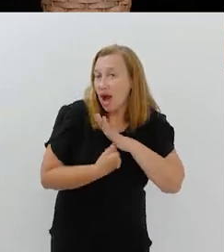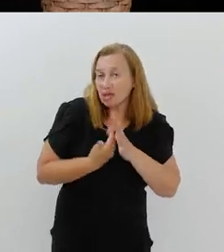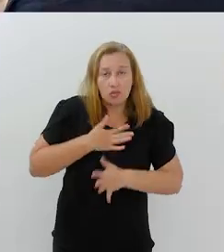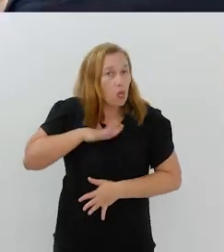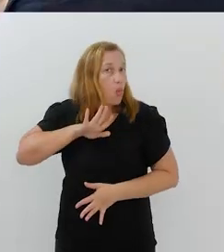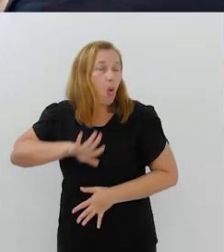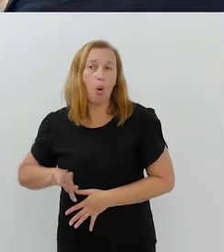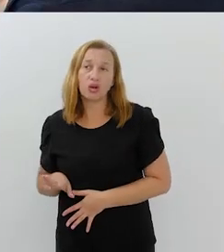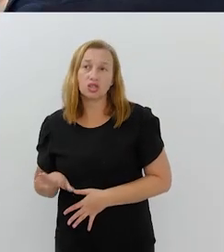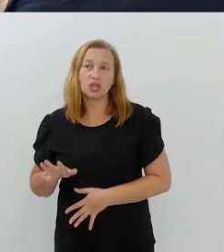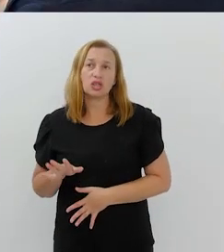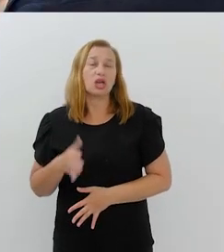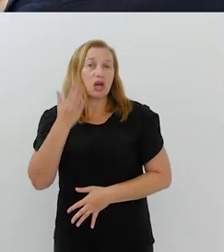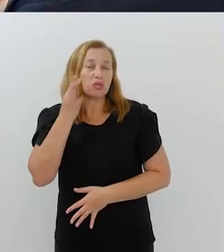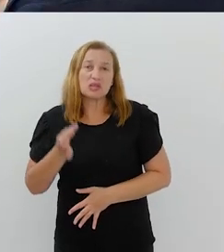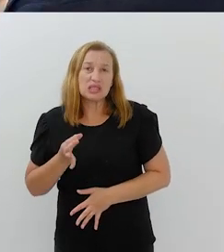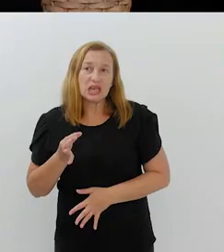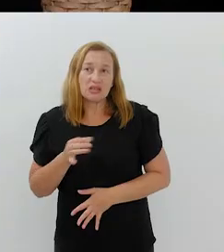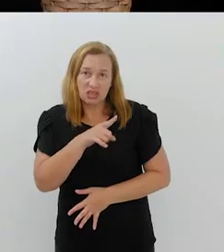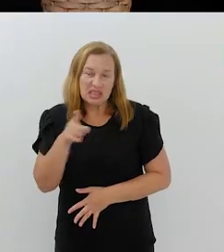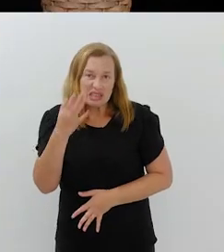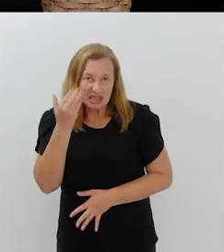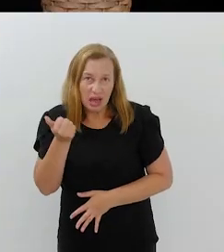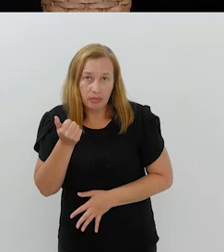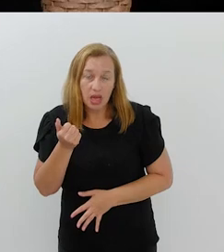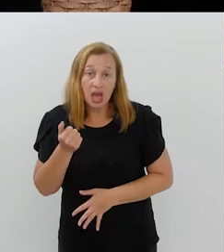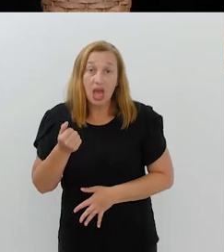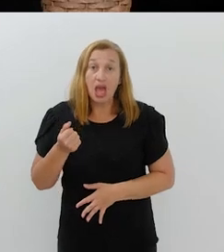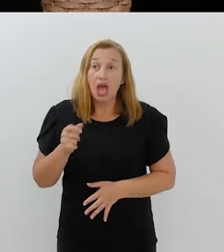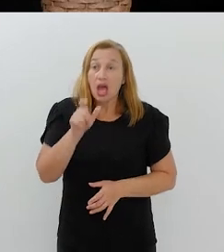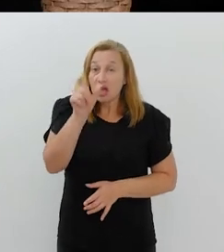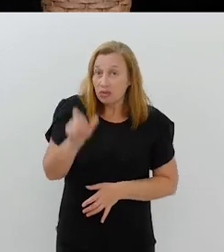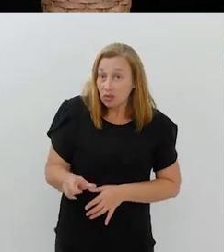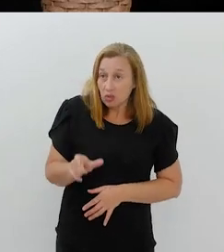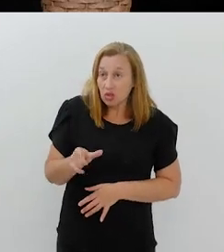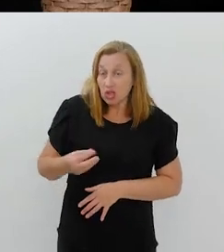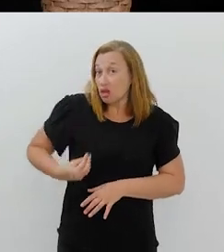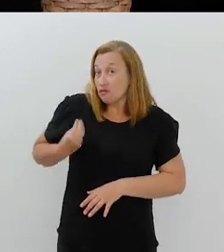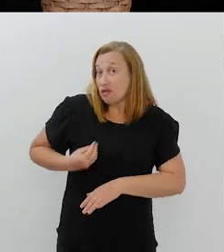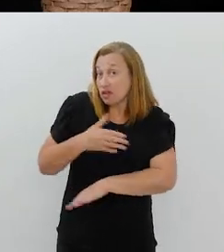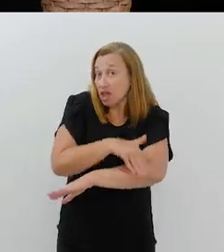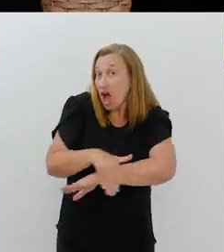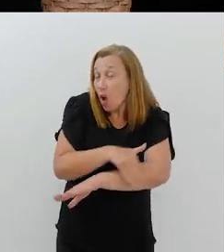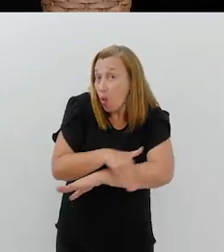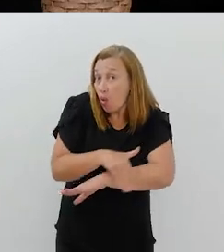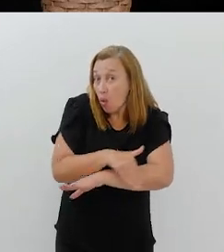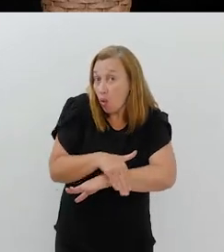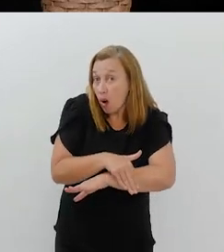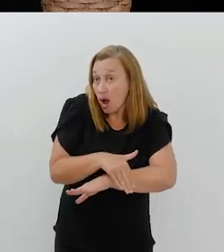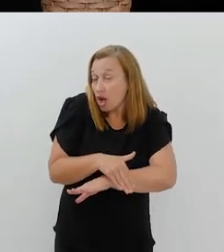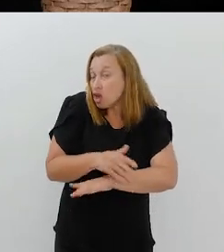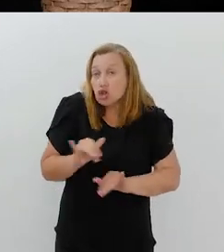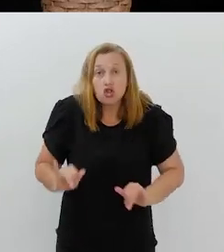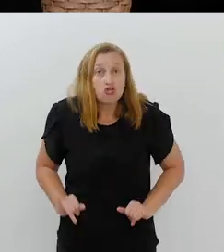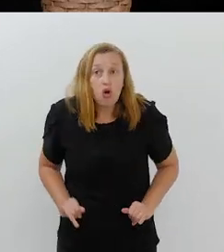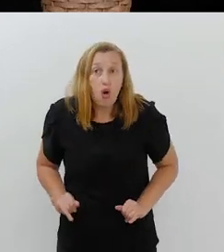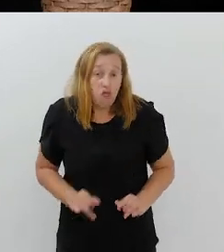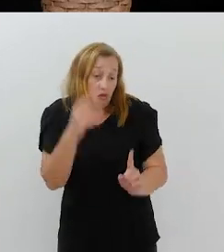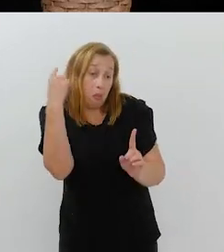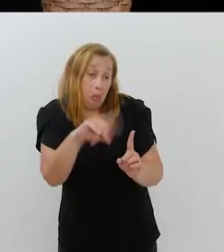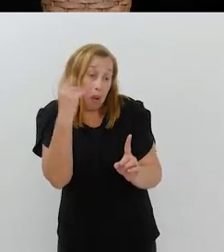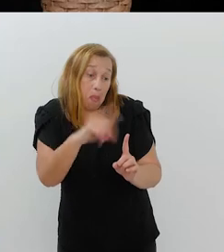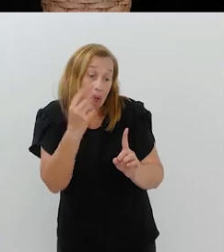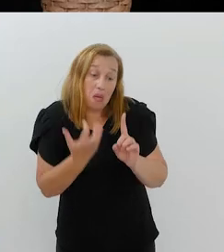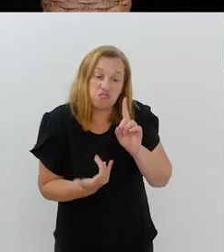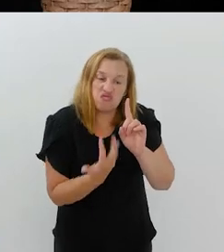assaltado. Porque eu não sei se vocês sabem, morador em situação de rua, ele não tem nada, mas as pessoas assaltam eles, as pessoas batem neles,